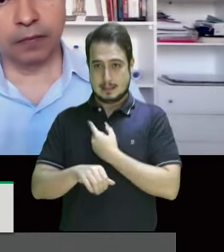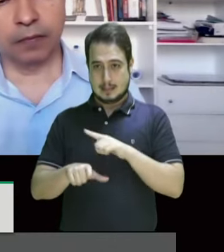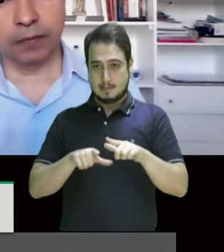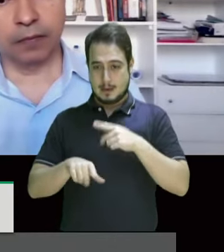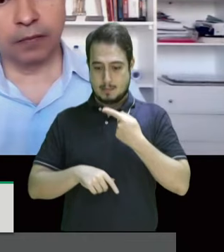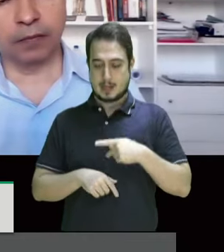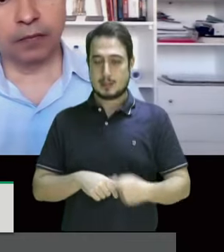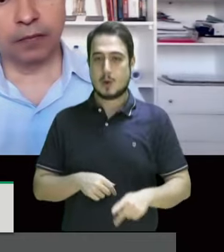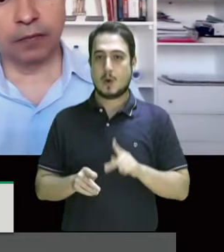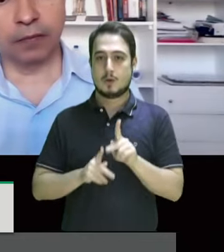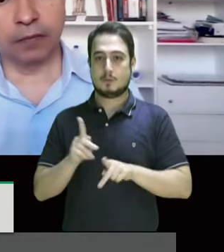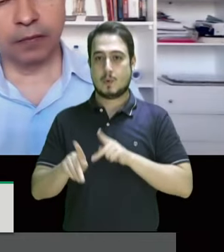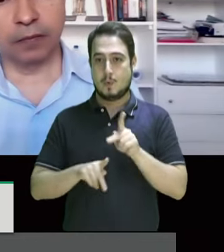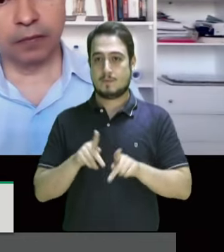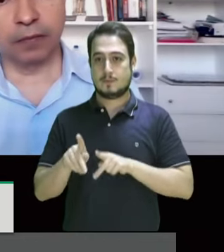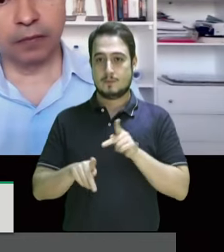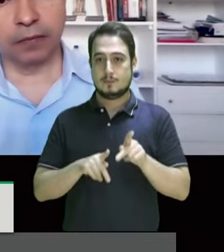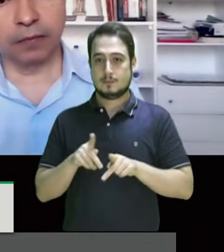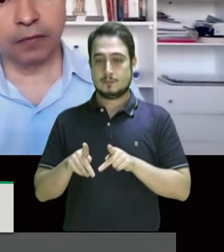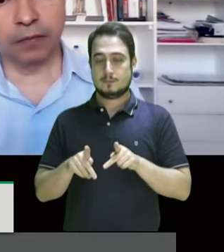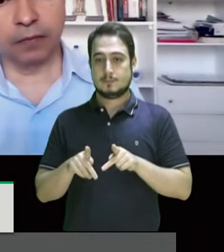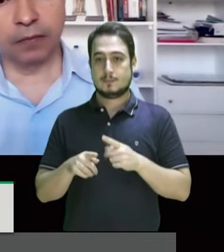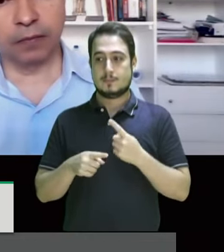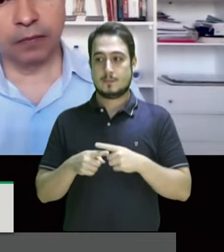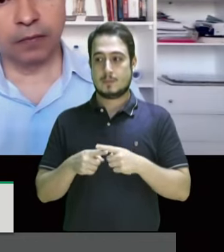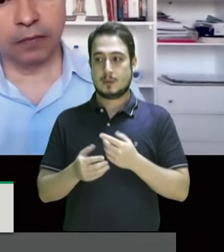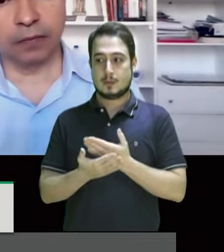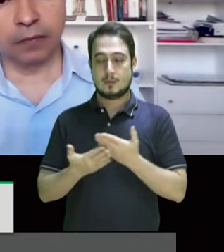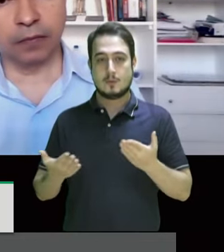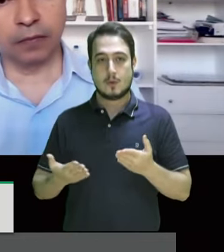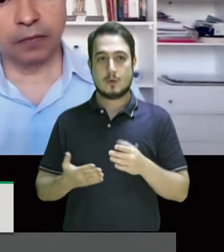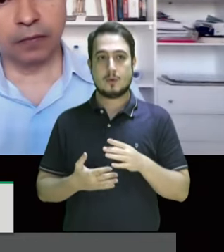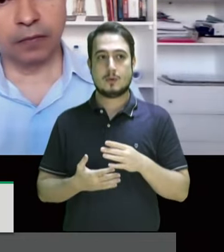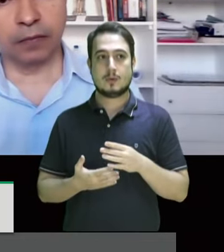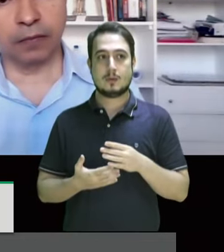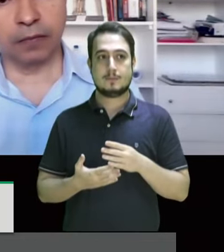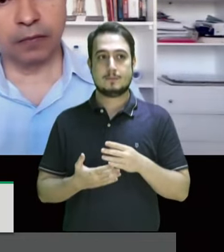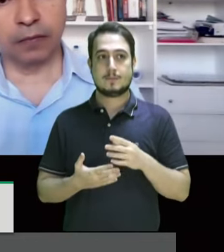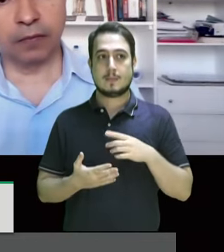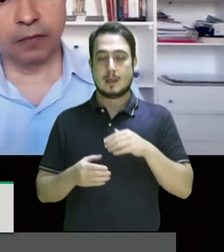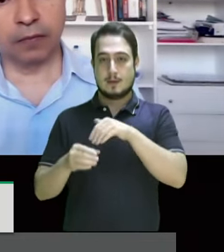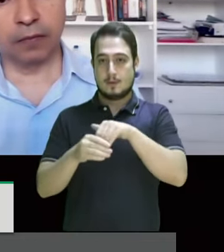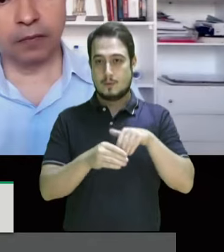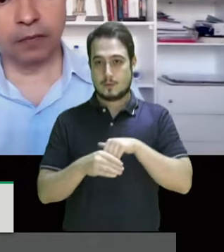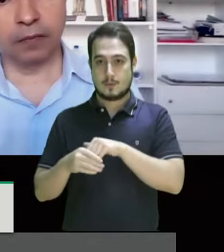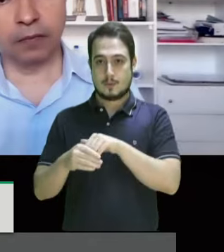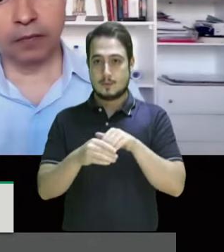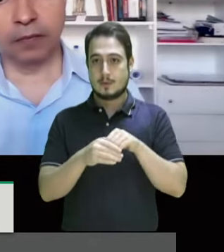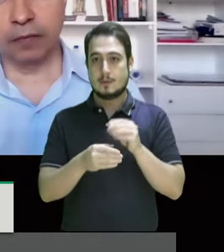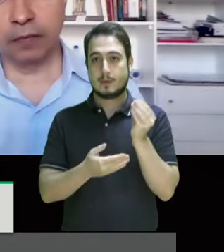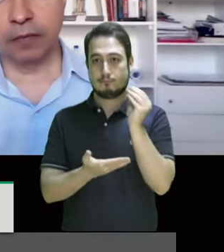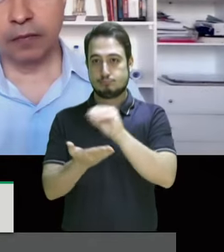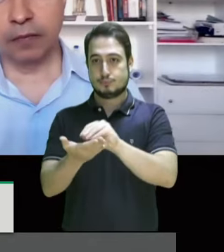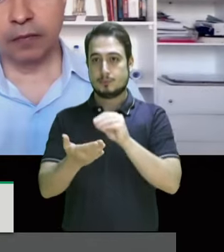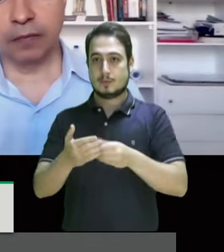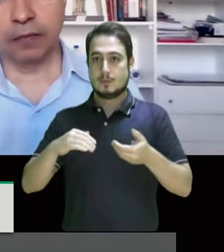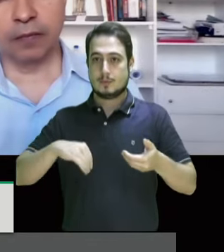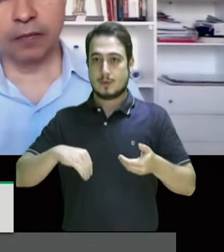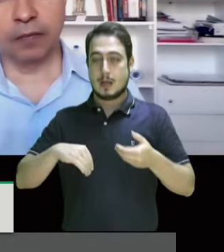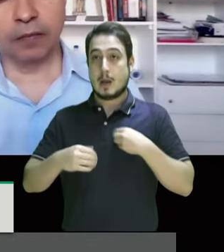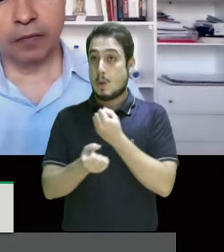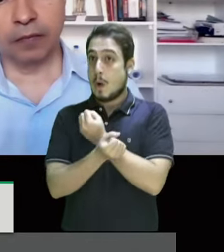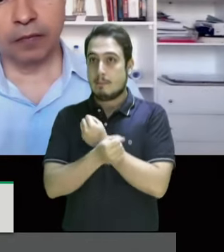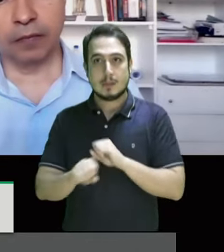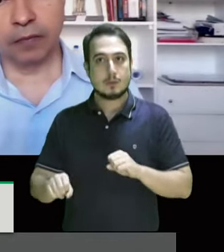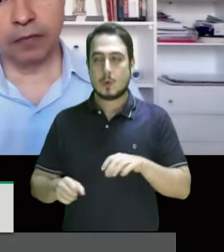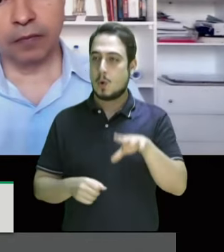instrumento a serviço da população porque somos nós que elegemos vocês e colocamos vocês aí porque é um absurdo